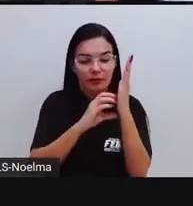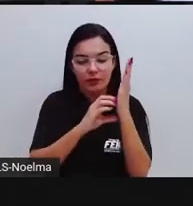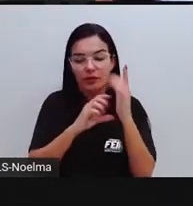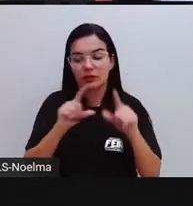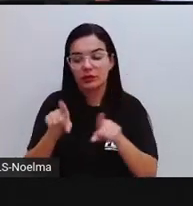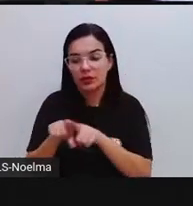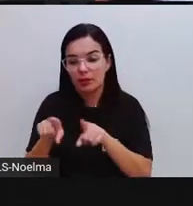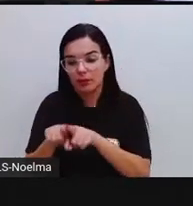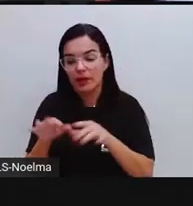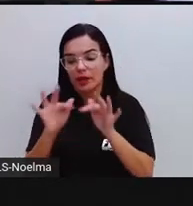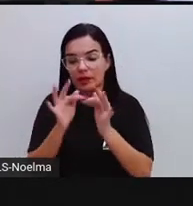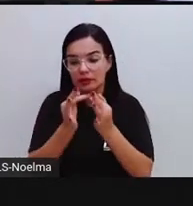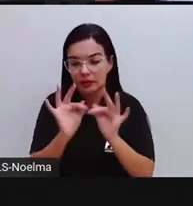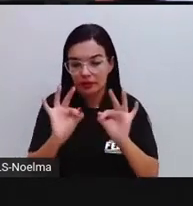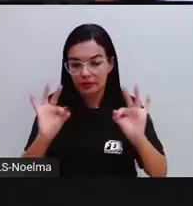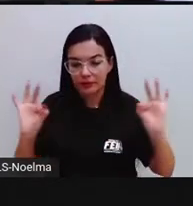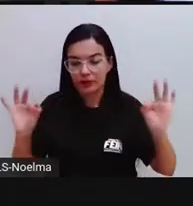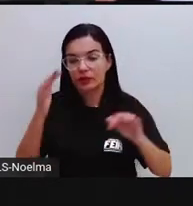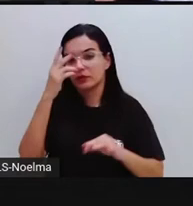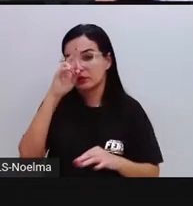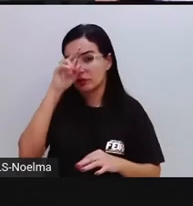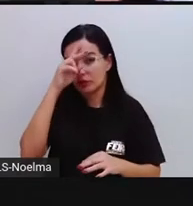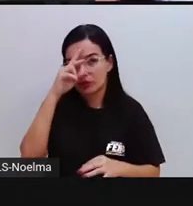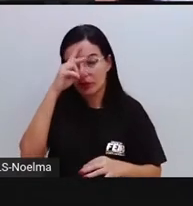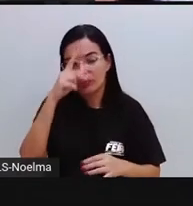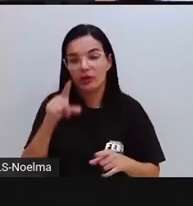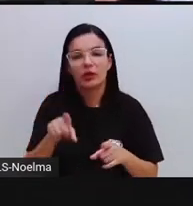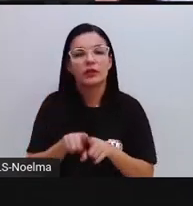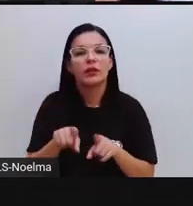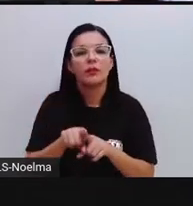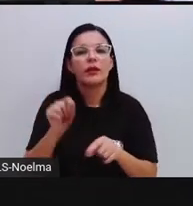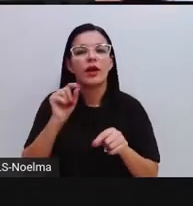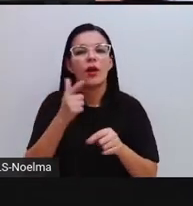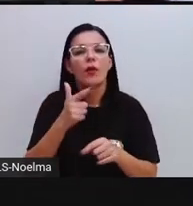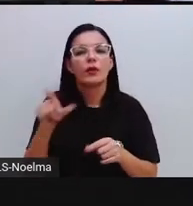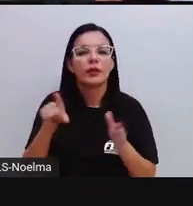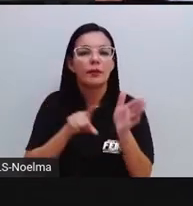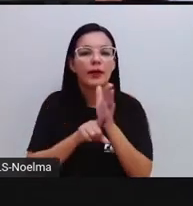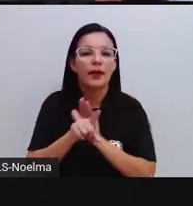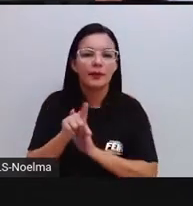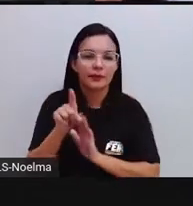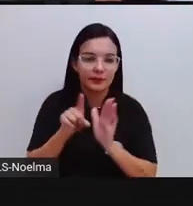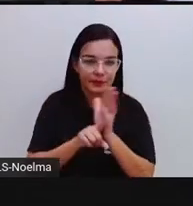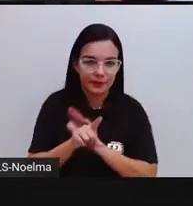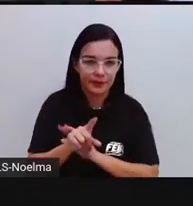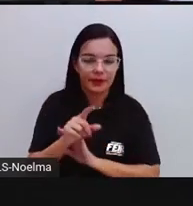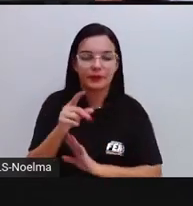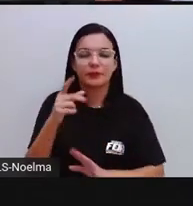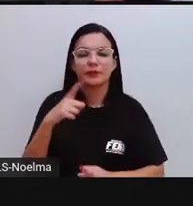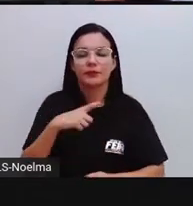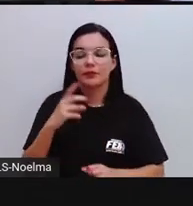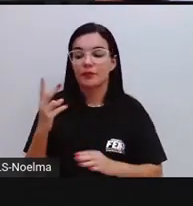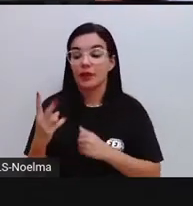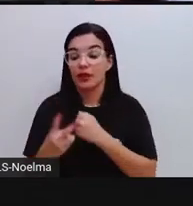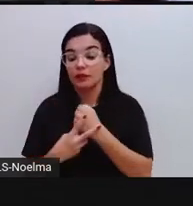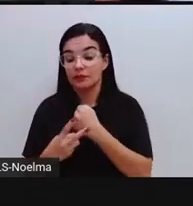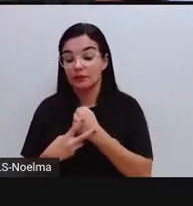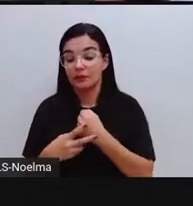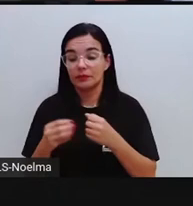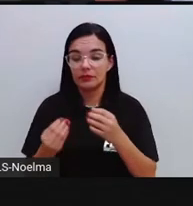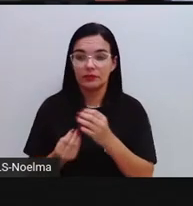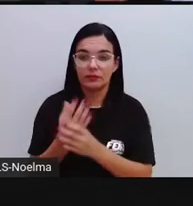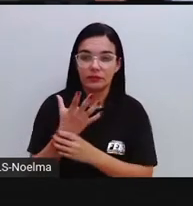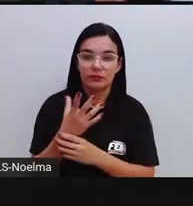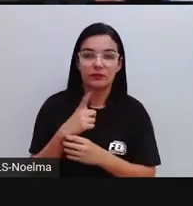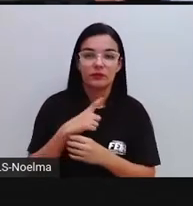construção do enredo da história. E a Pró traz aí, novamente, uma pergunta relacionada aos verbos que apareceram no